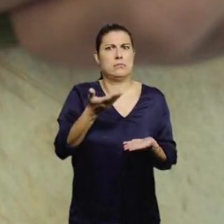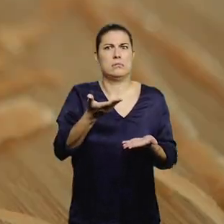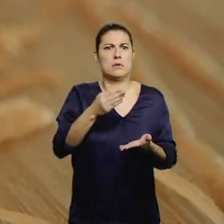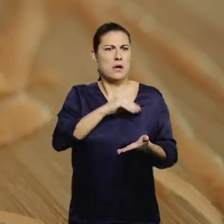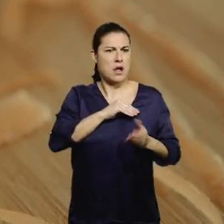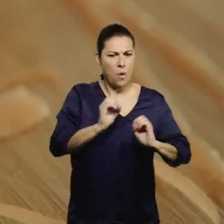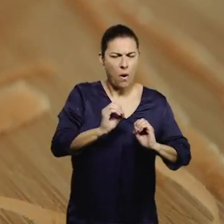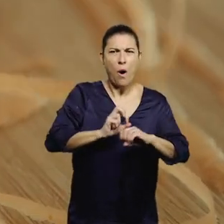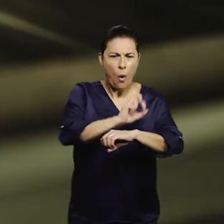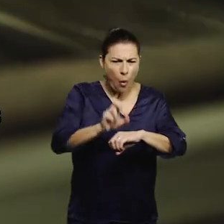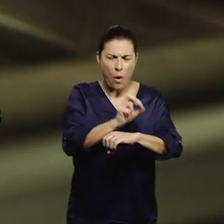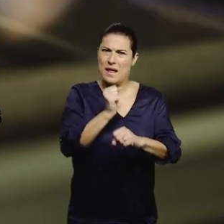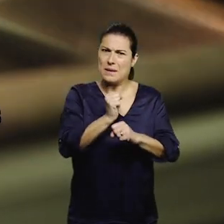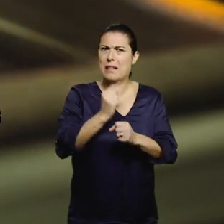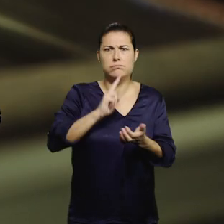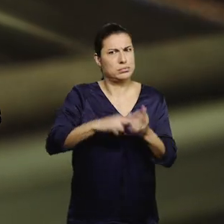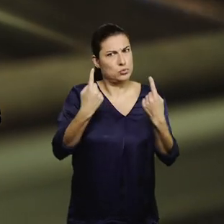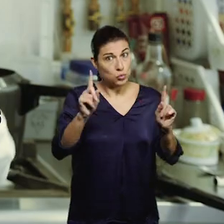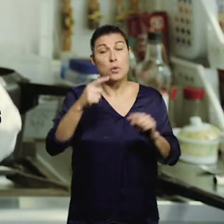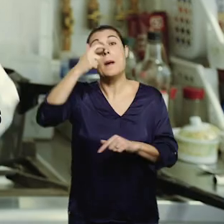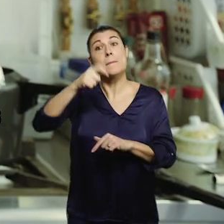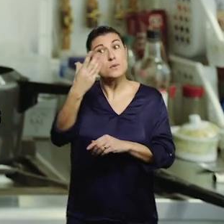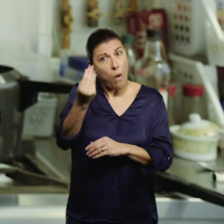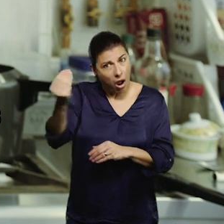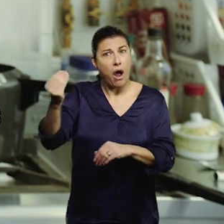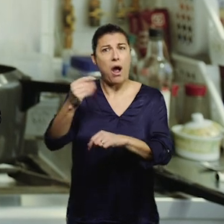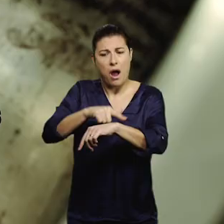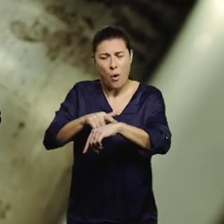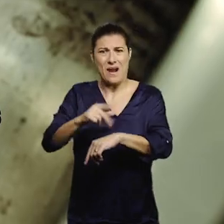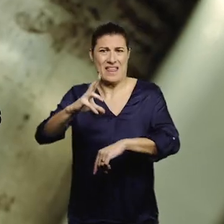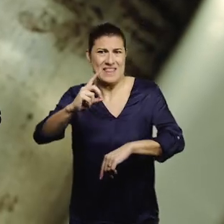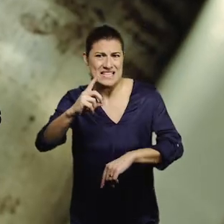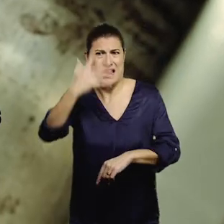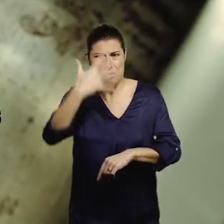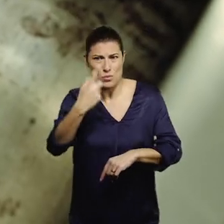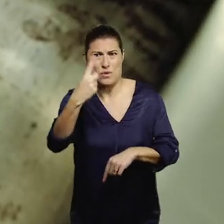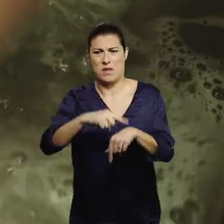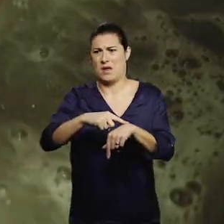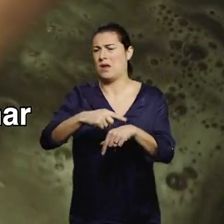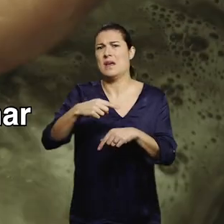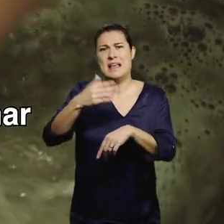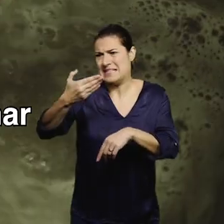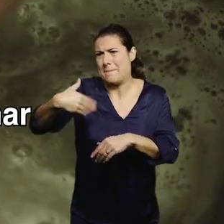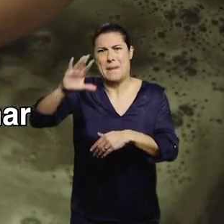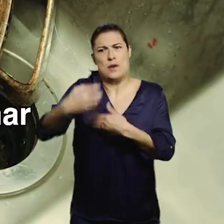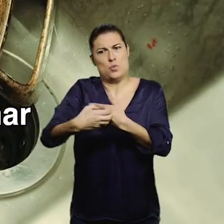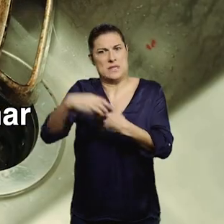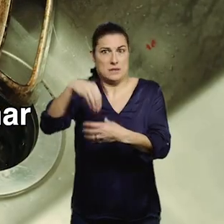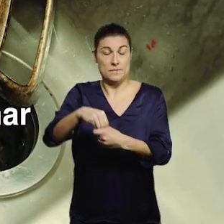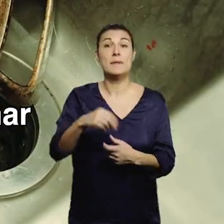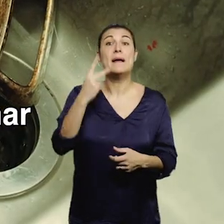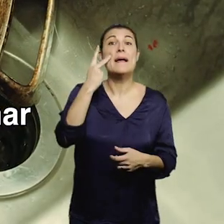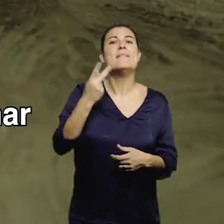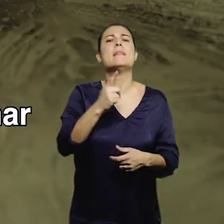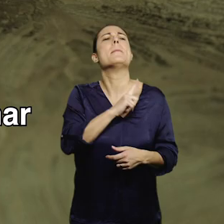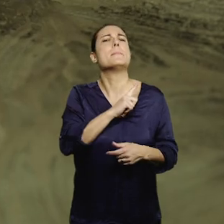deveria. Há quem trabalhe 16 e 17 horas por dia numa cozinha. Não se tem vida pessoal a trabalhar das